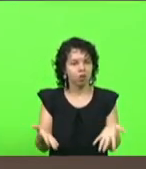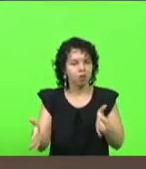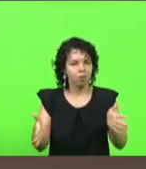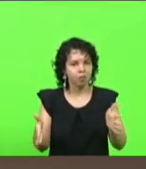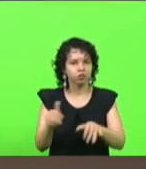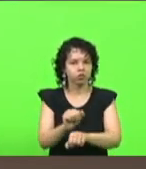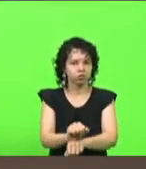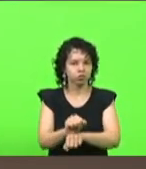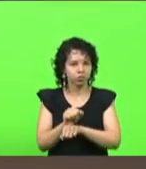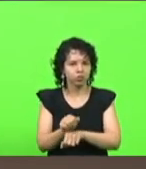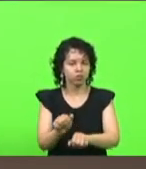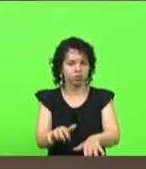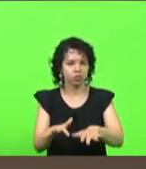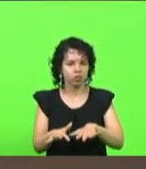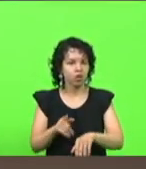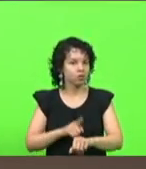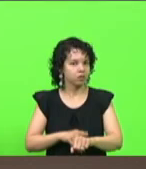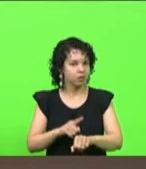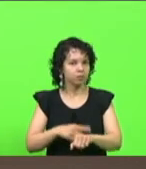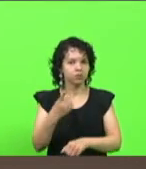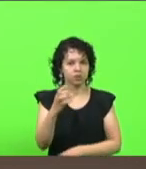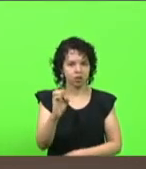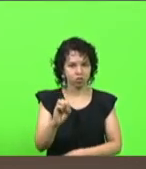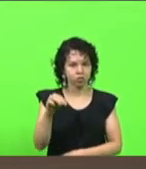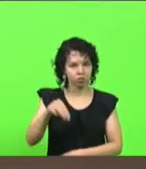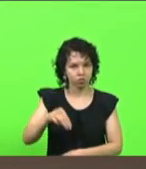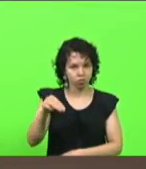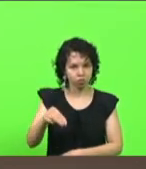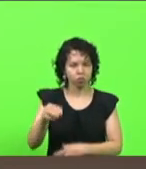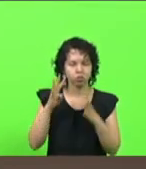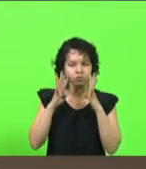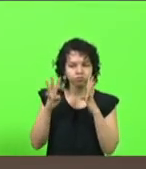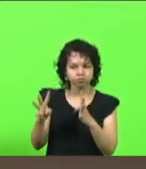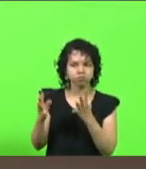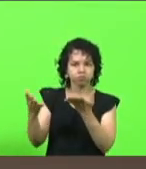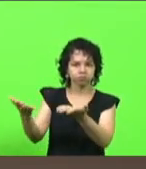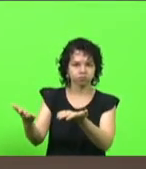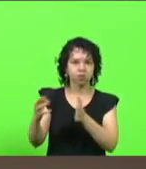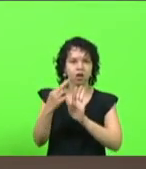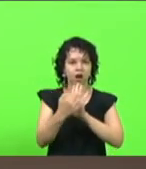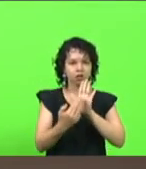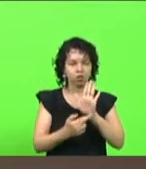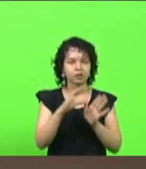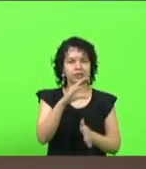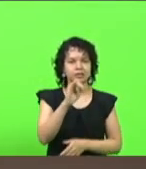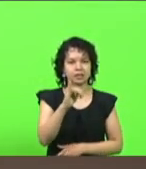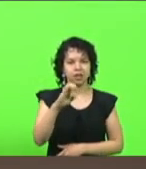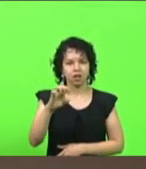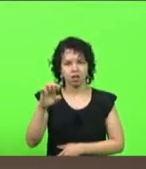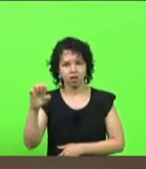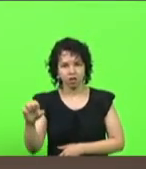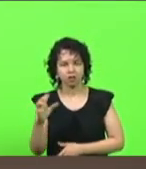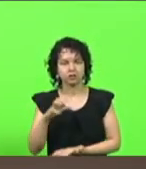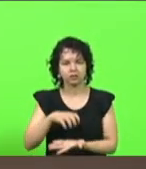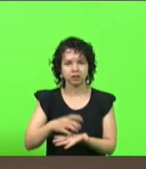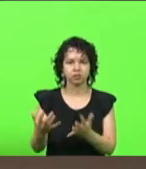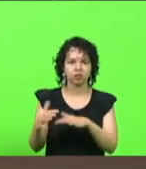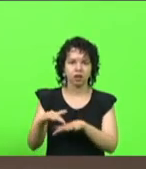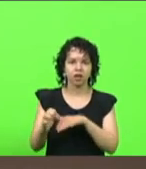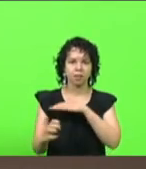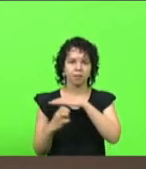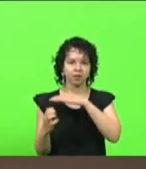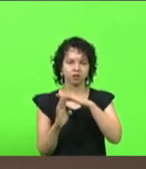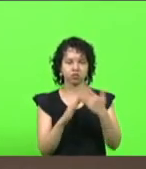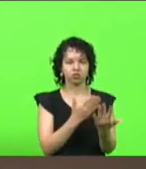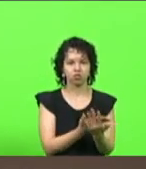suspensão da sessão por 10 minutos para ouvirmos o relatório de atividades do CEE, o Centro de Integração Empresa e Escola.